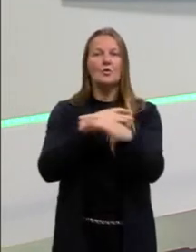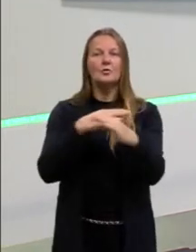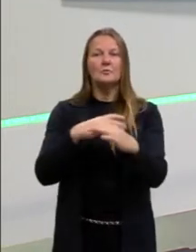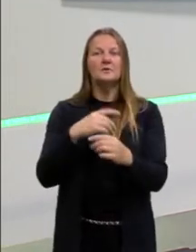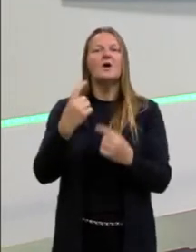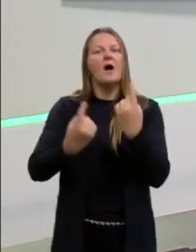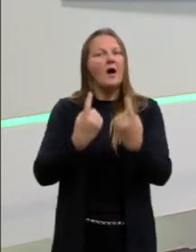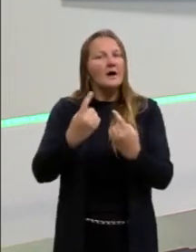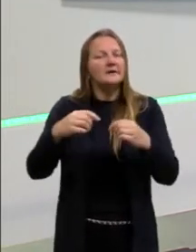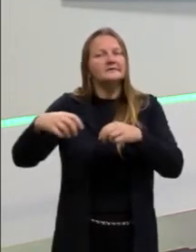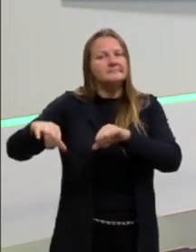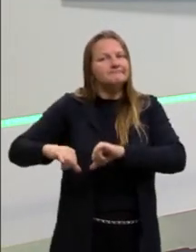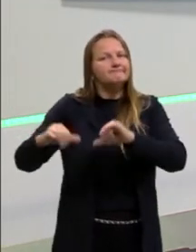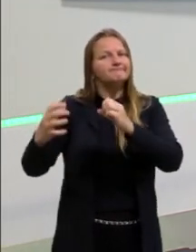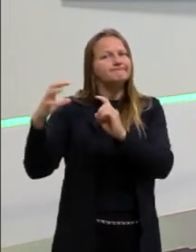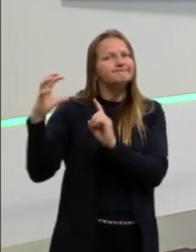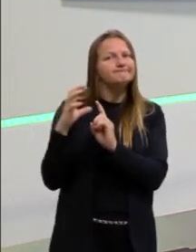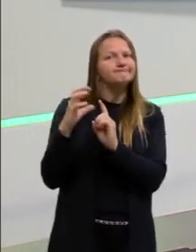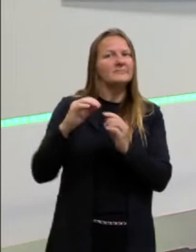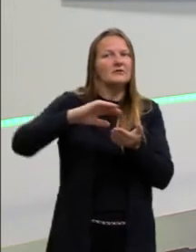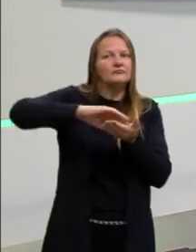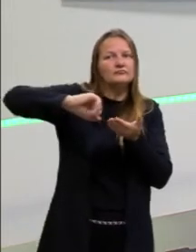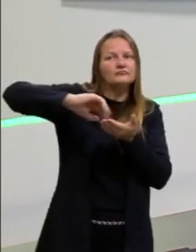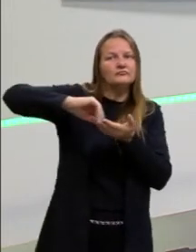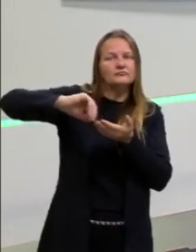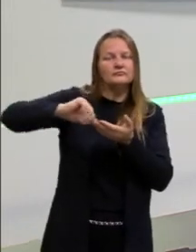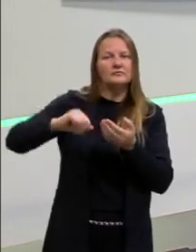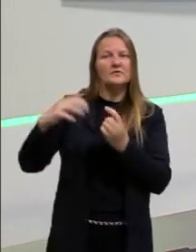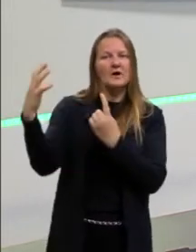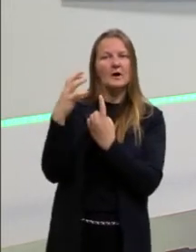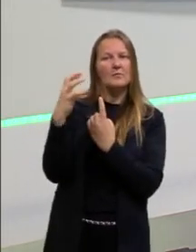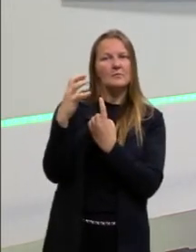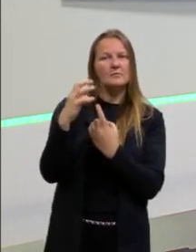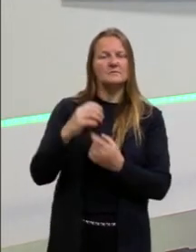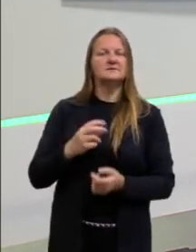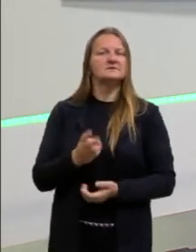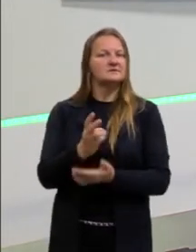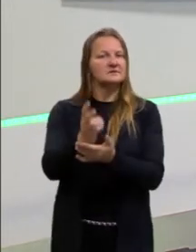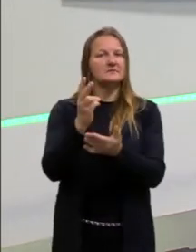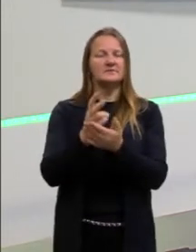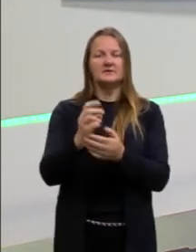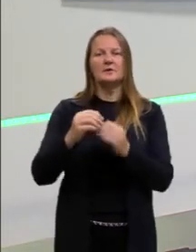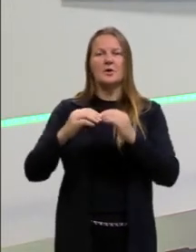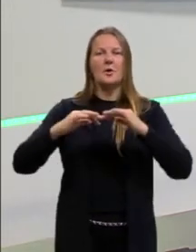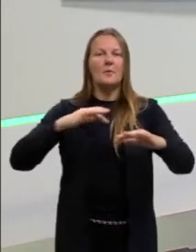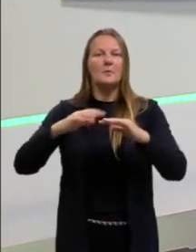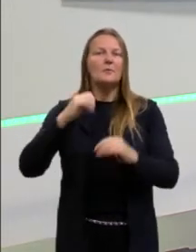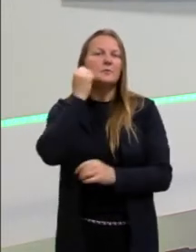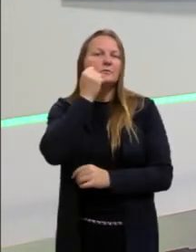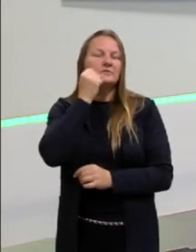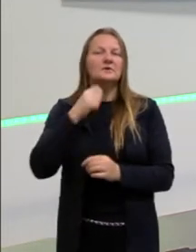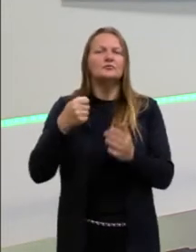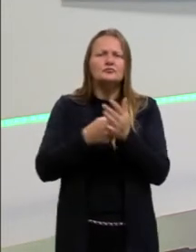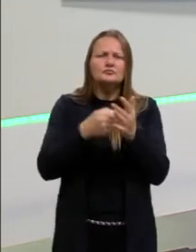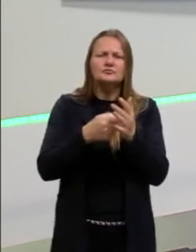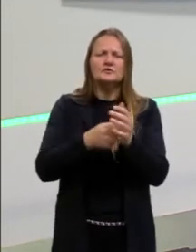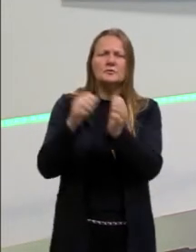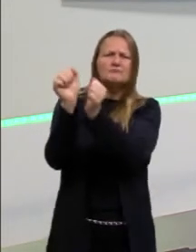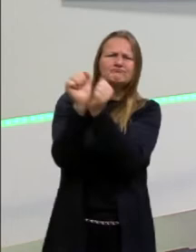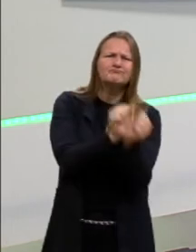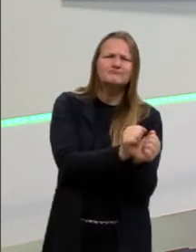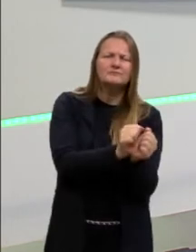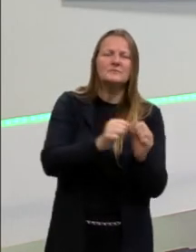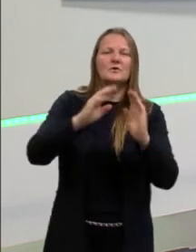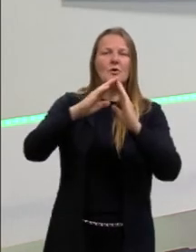ainda sofrem ameaças de remoção, infelizmente. E, então, o movimento negro surge dessa luta dos escravizados, dos